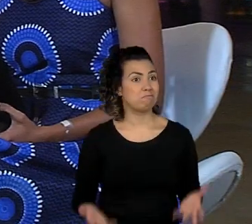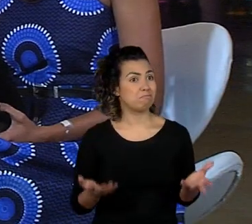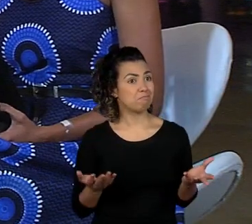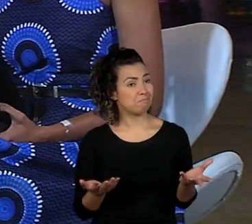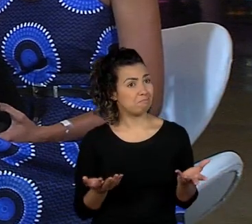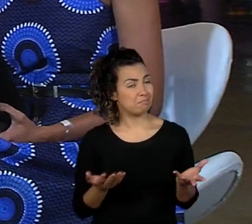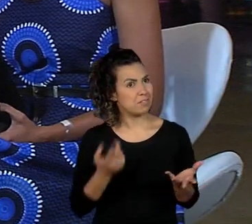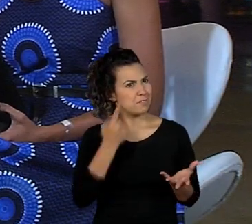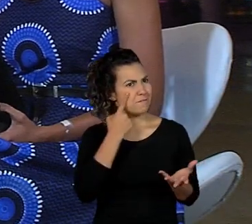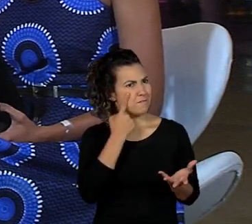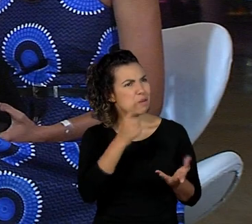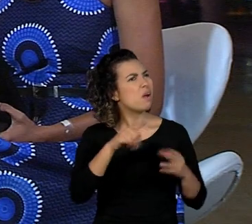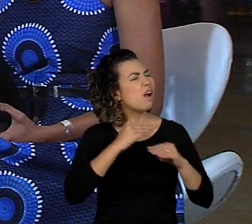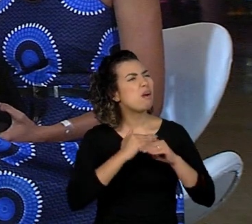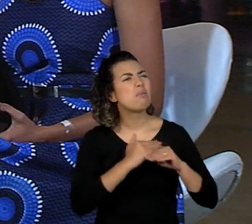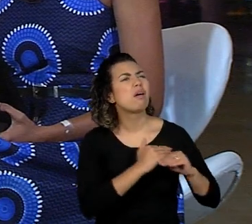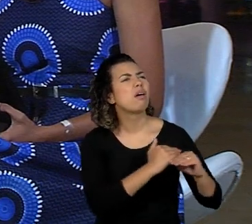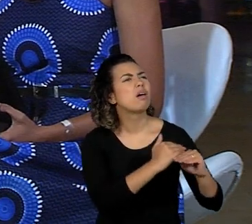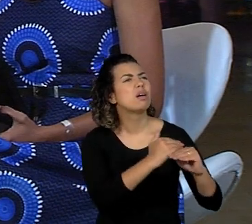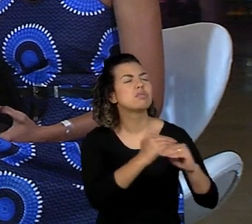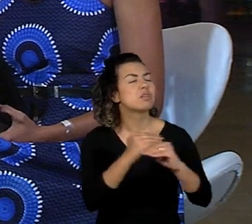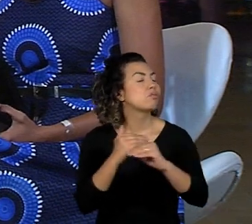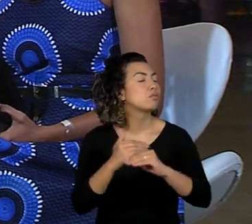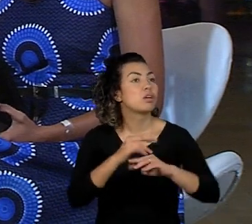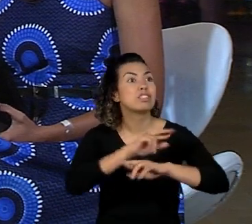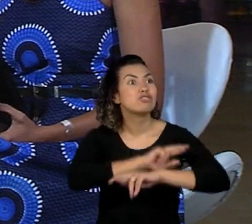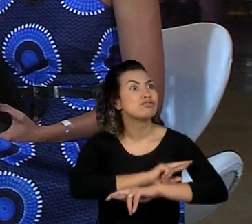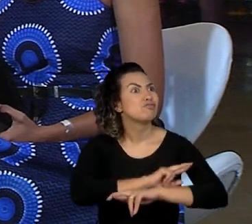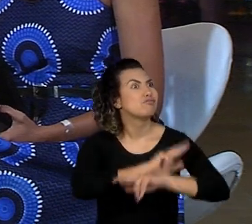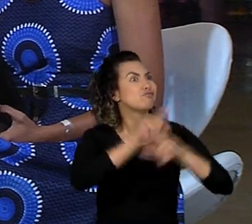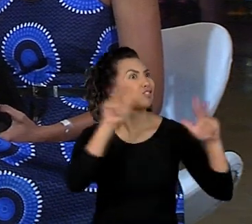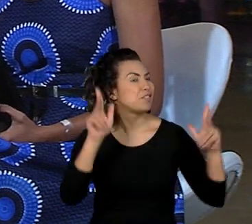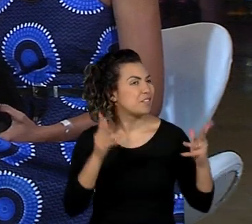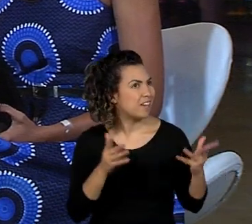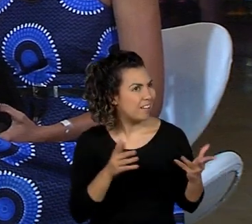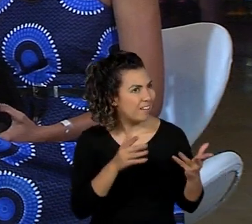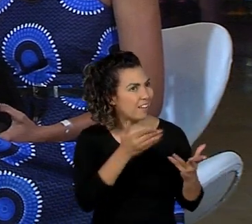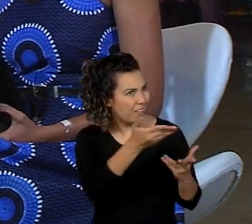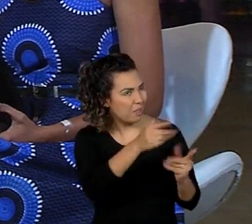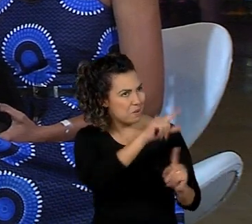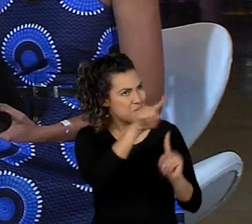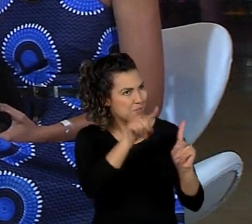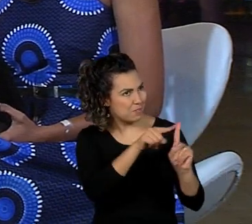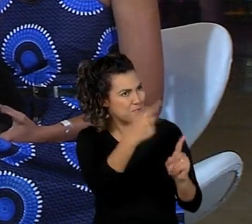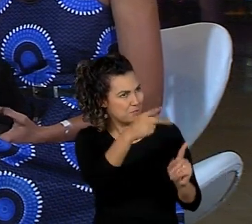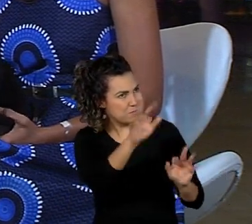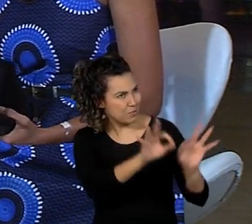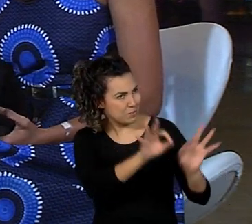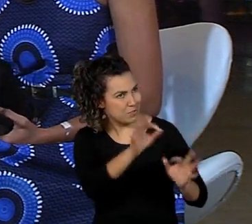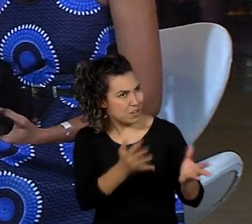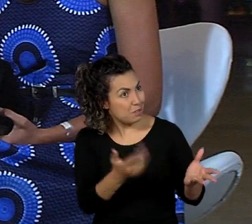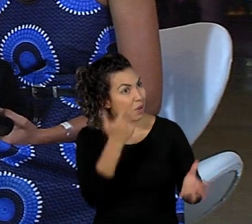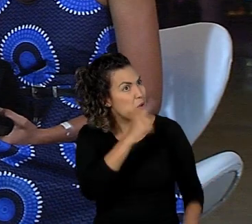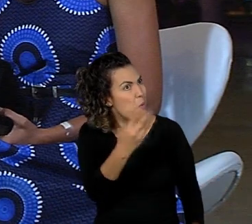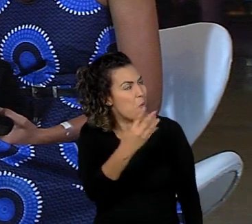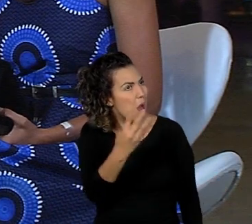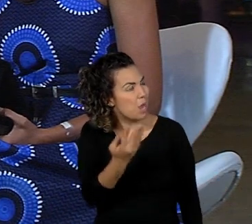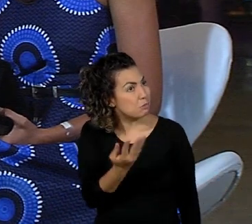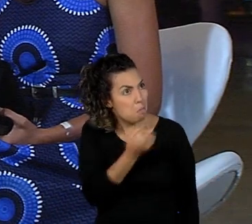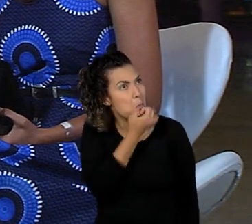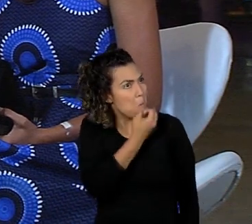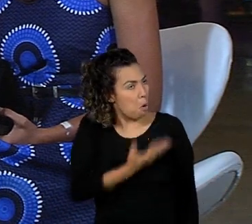Ressignificar padrões, esse é o objetivo do projeto que levou a professora ao quarto lugar do prêmio e, pelo visto, está dando certo e